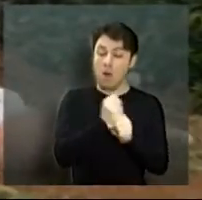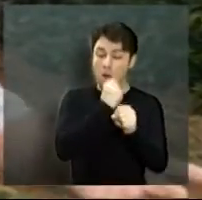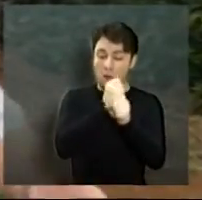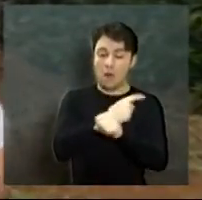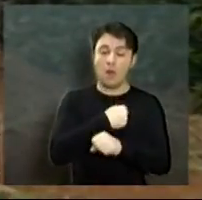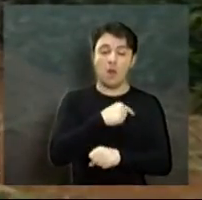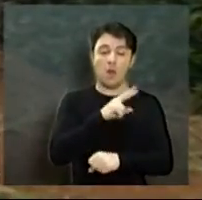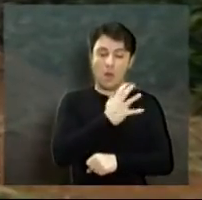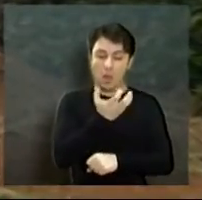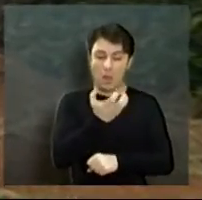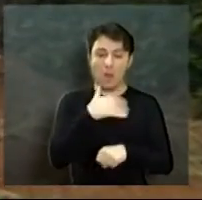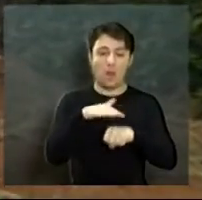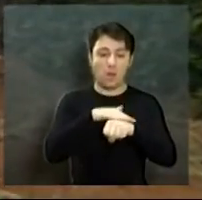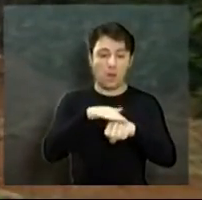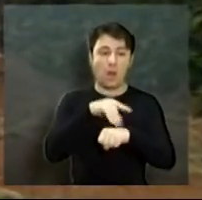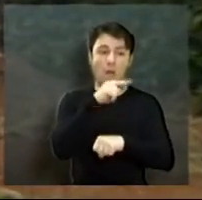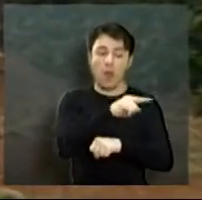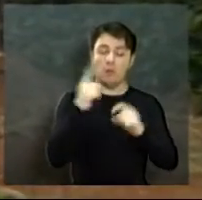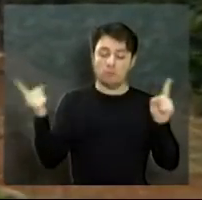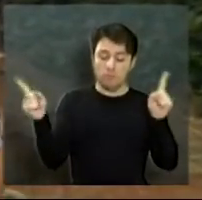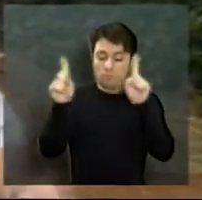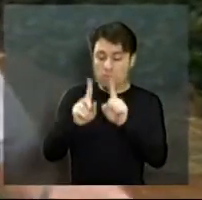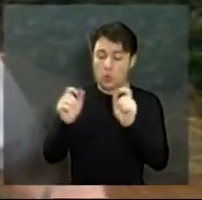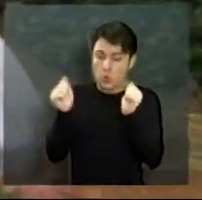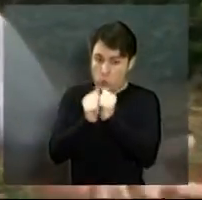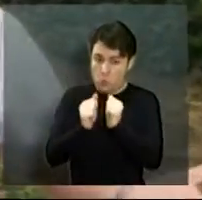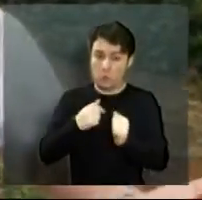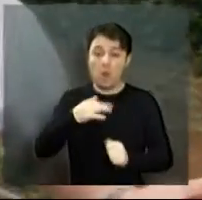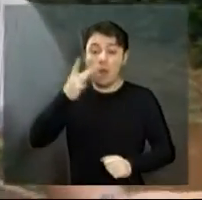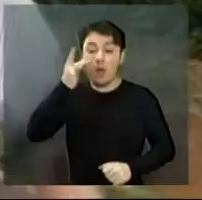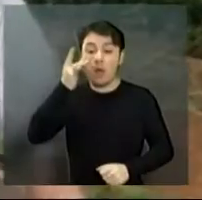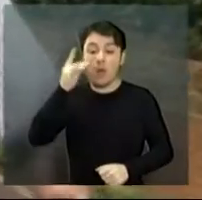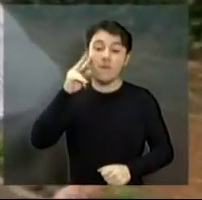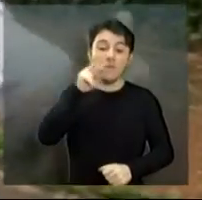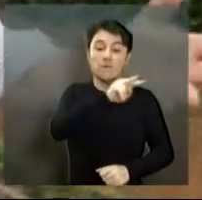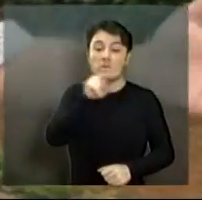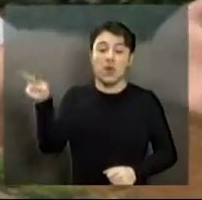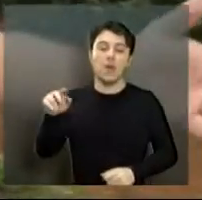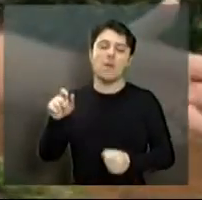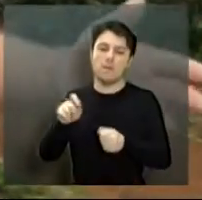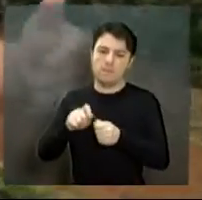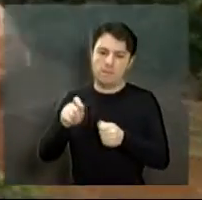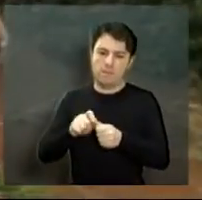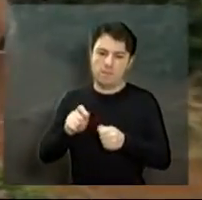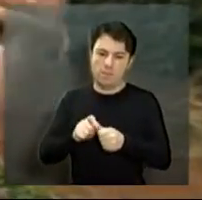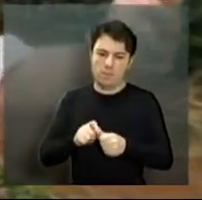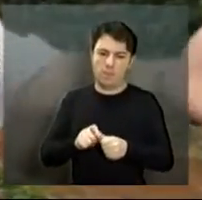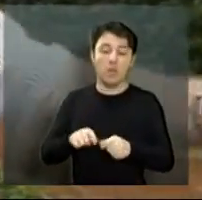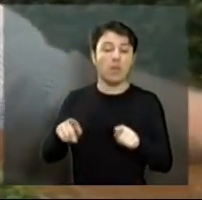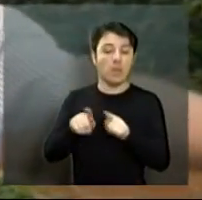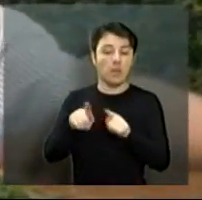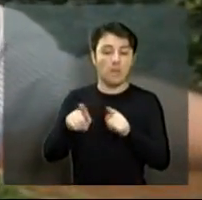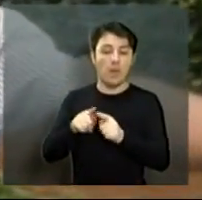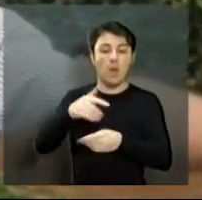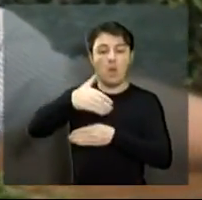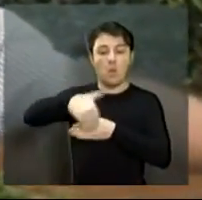para que o mesmo venha comigo aqui até o local para ver o que pode ser feito. Do lado